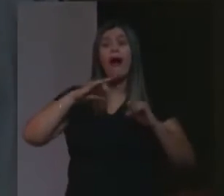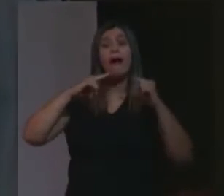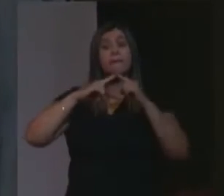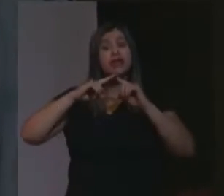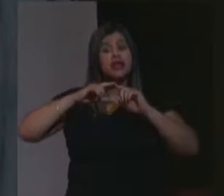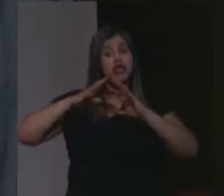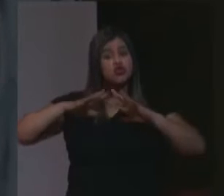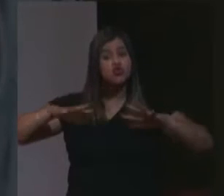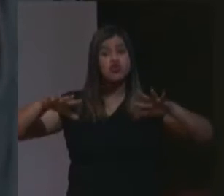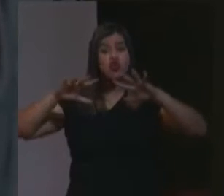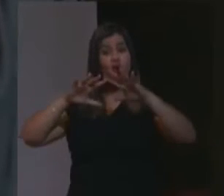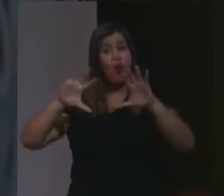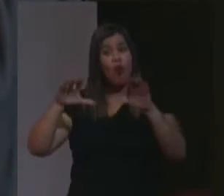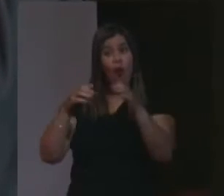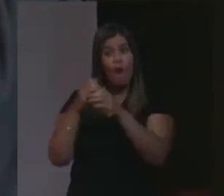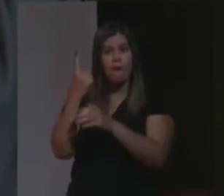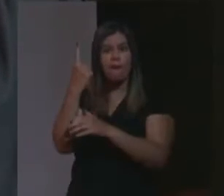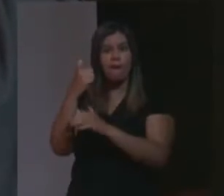indiscriminadamente,